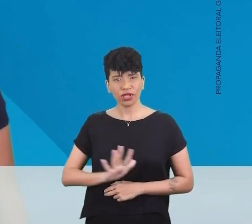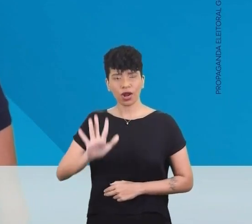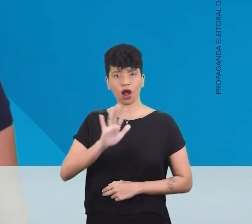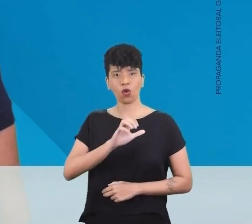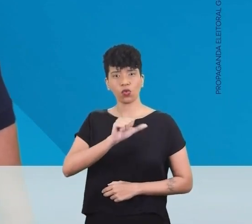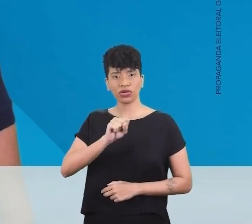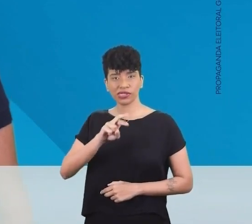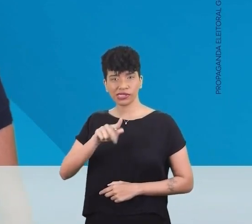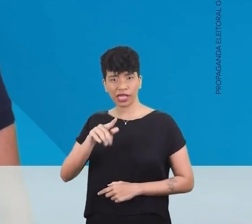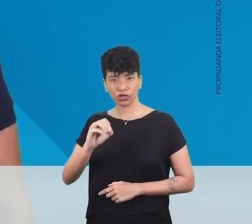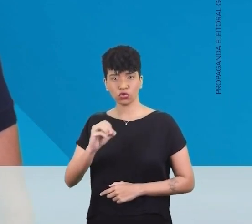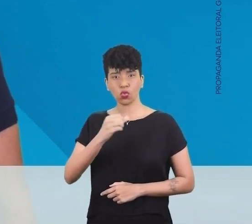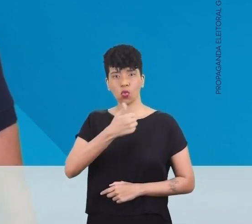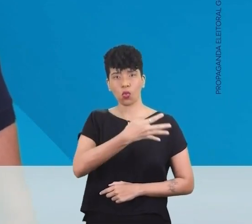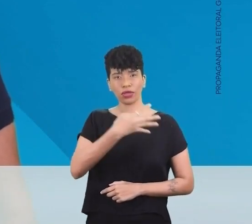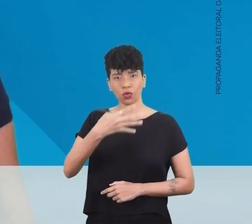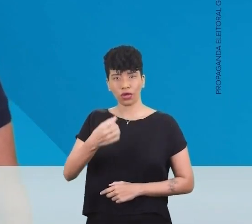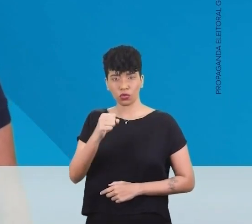deputado federal.